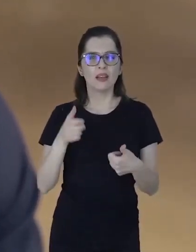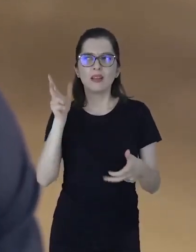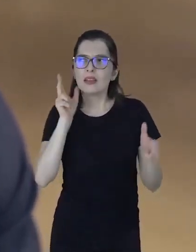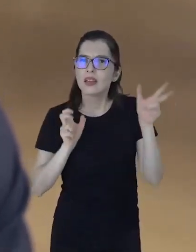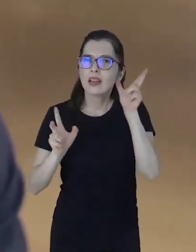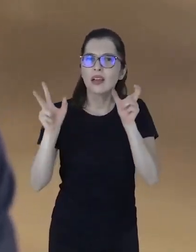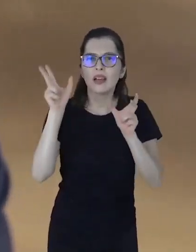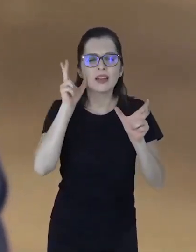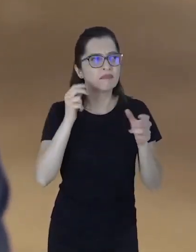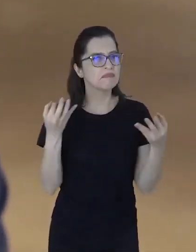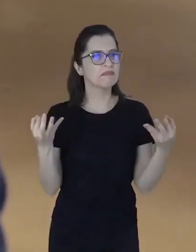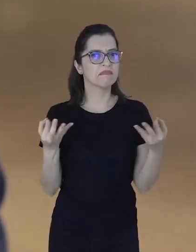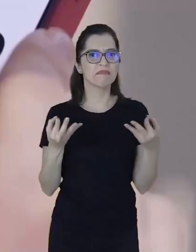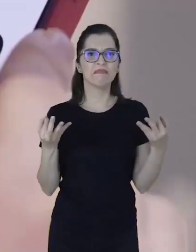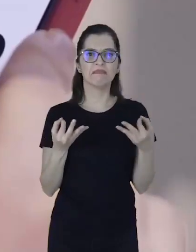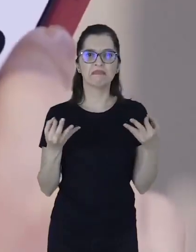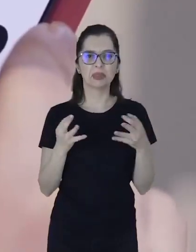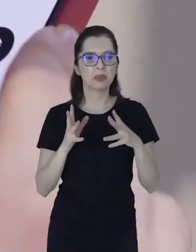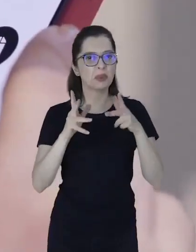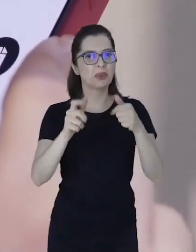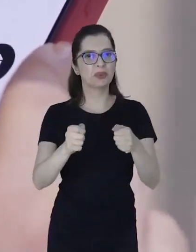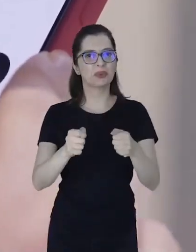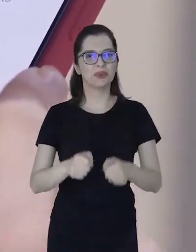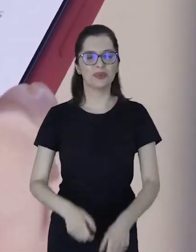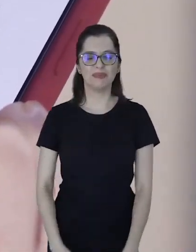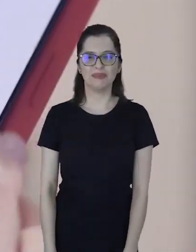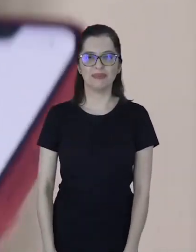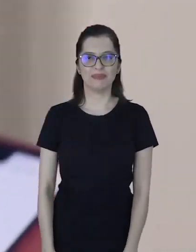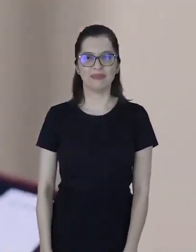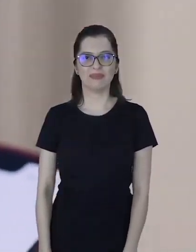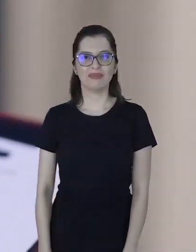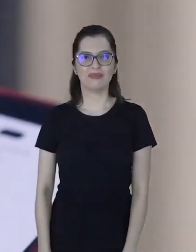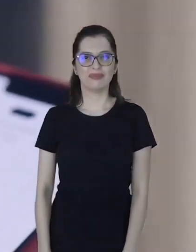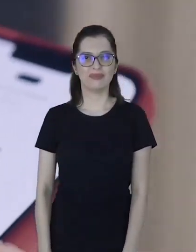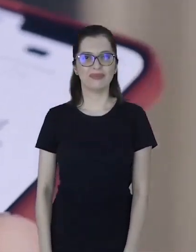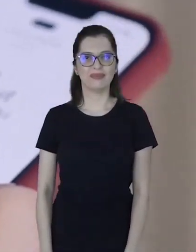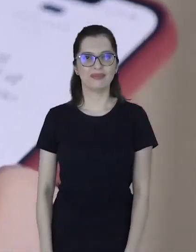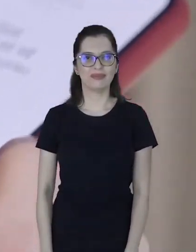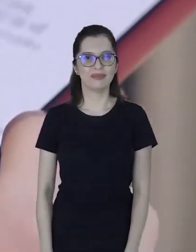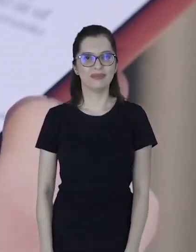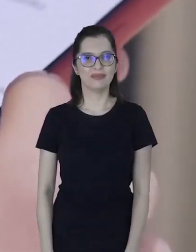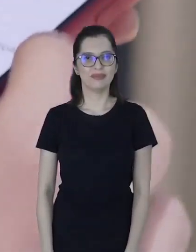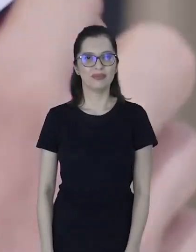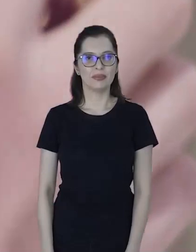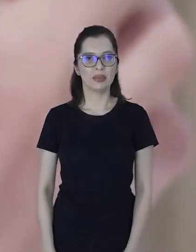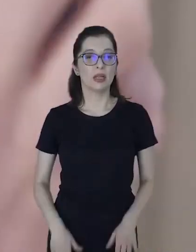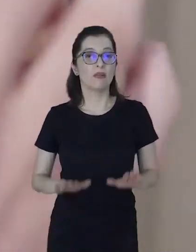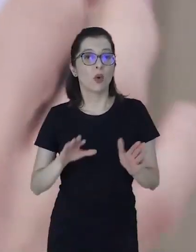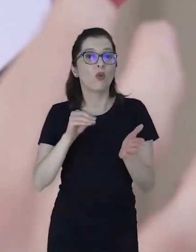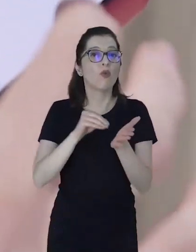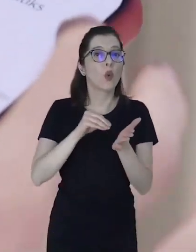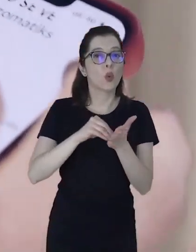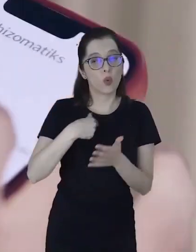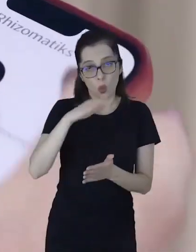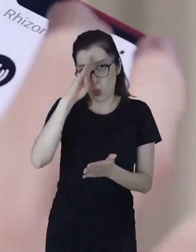e tudo foi bem audível para todos. Ele clica na tela do celular, próximo aos olhos. Porém,